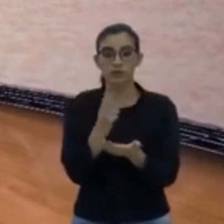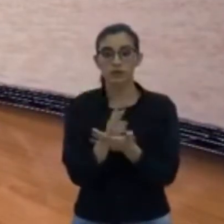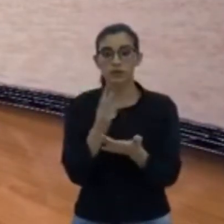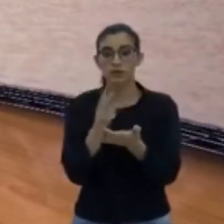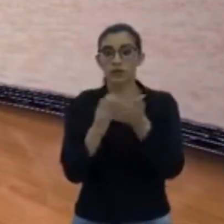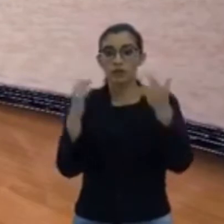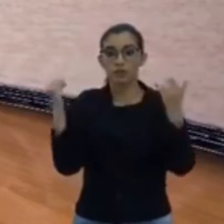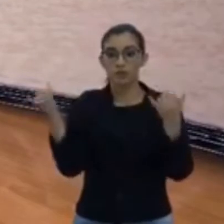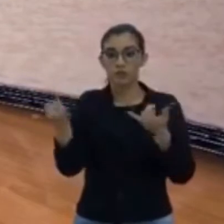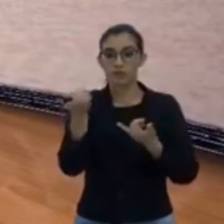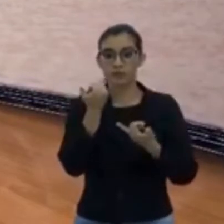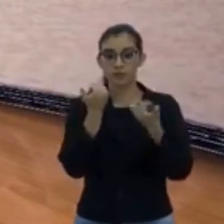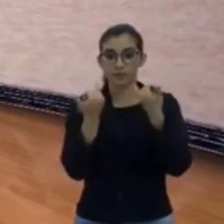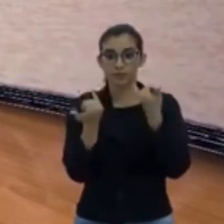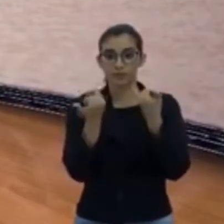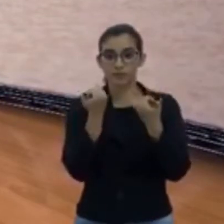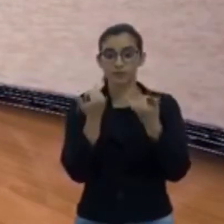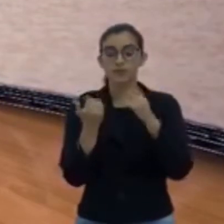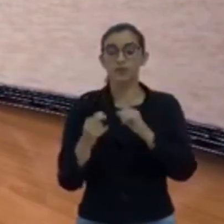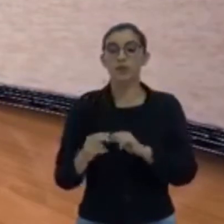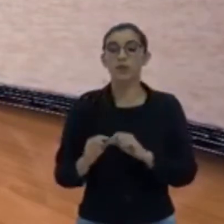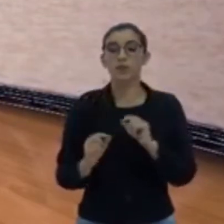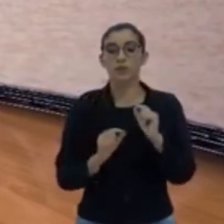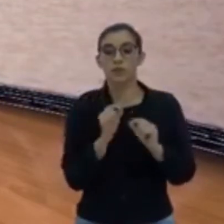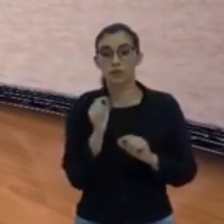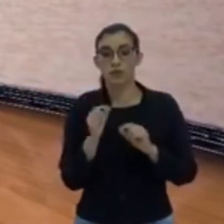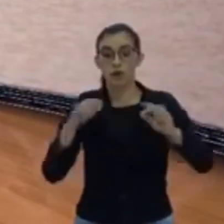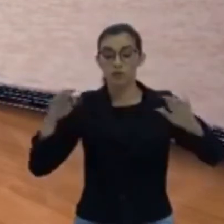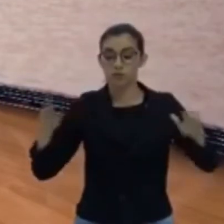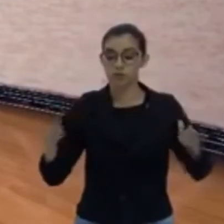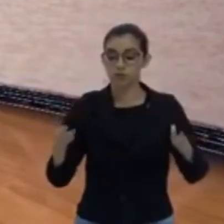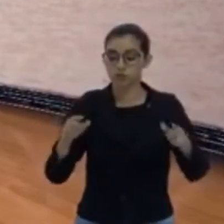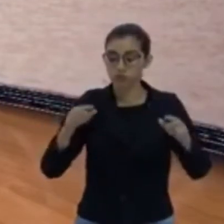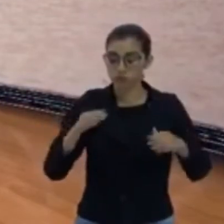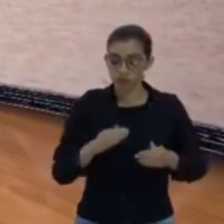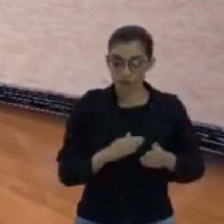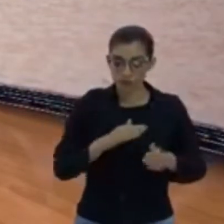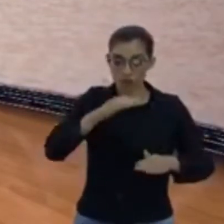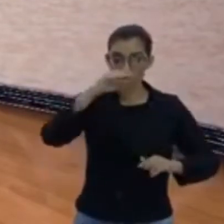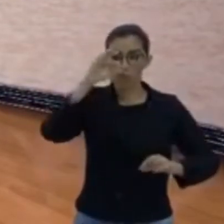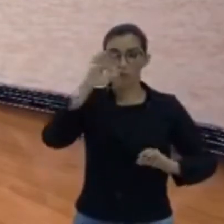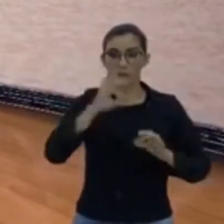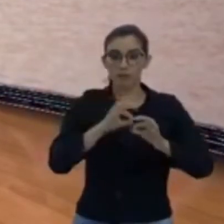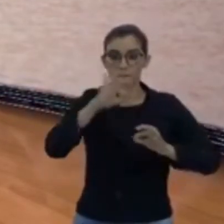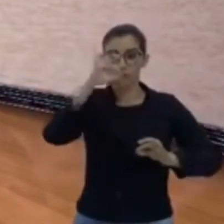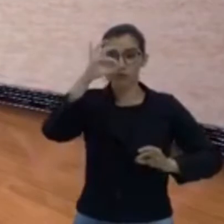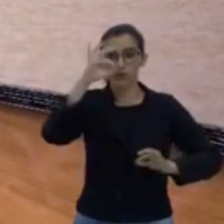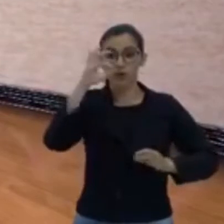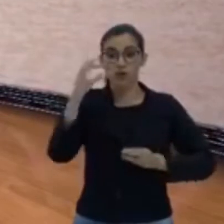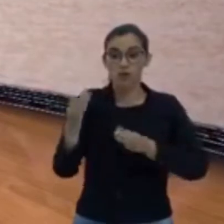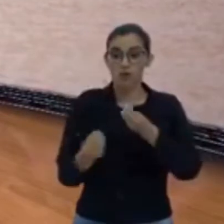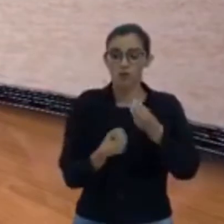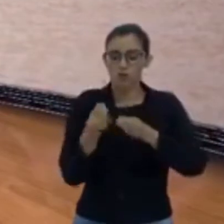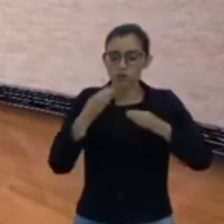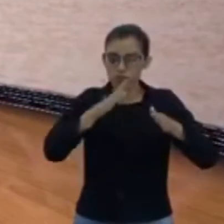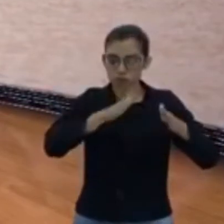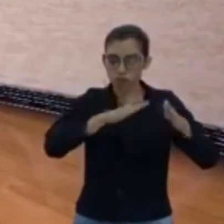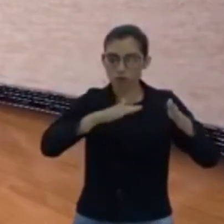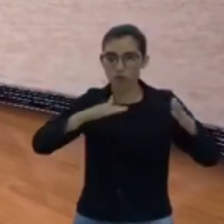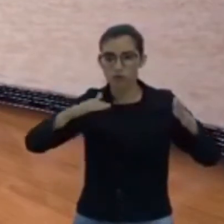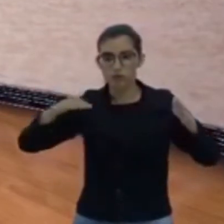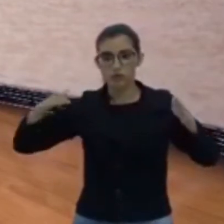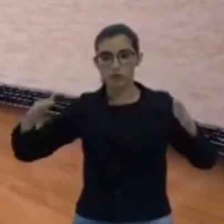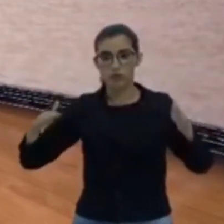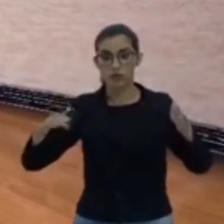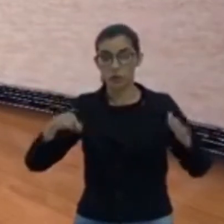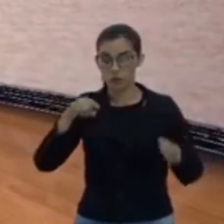informações sobre o tamanho dessa onda, sobre como essa onda vibra. gosta de